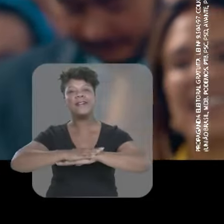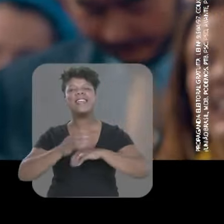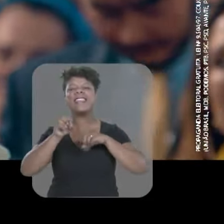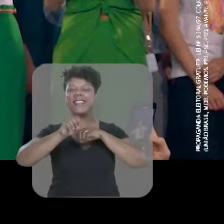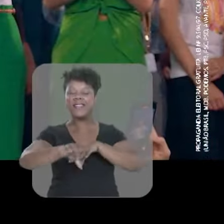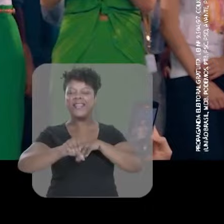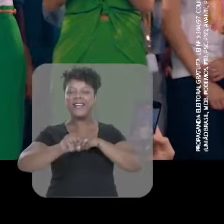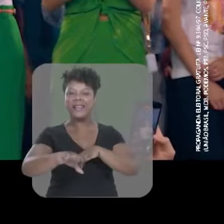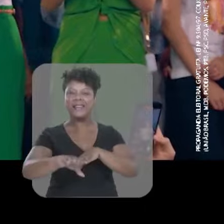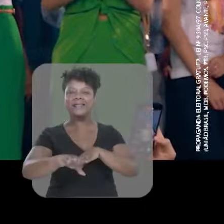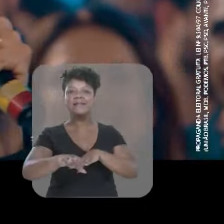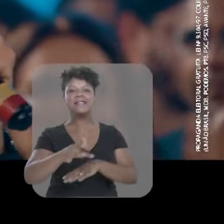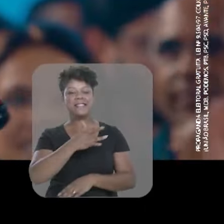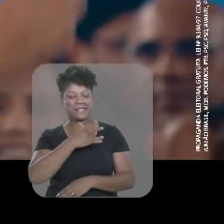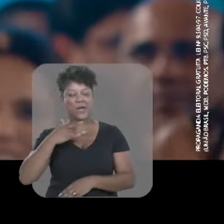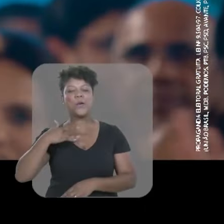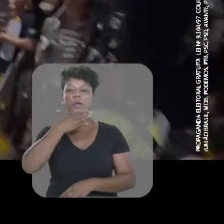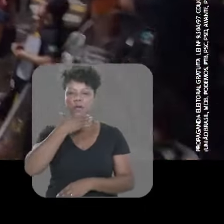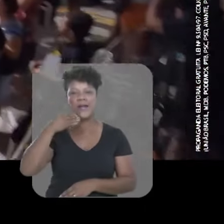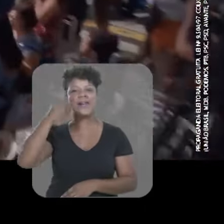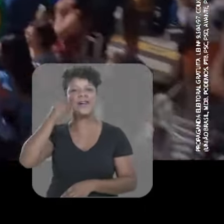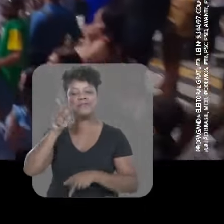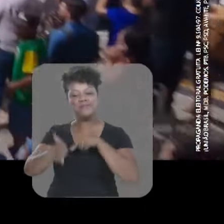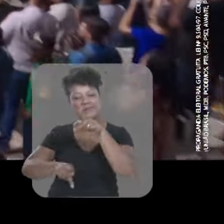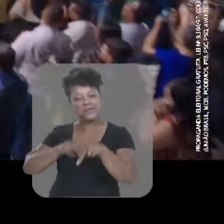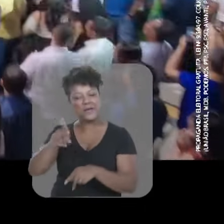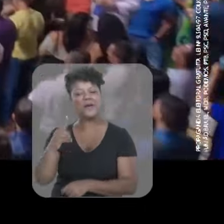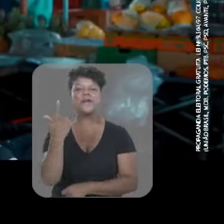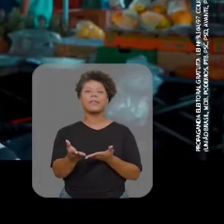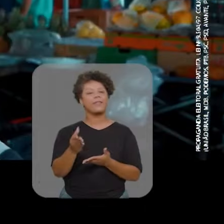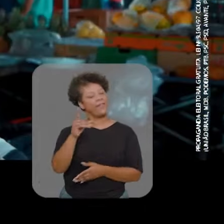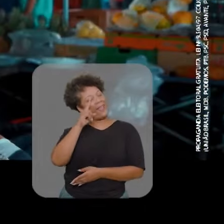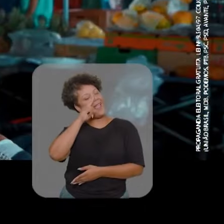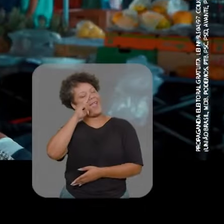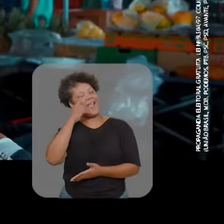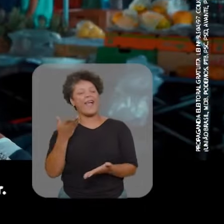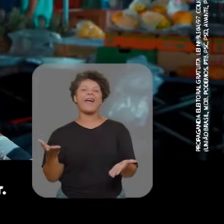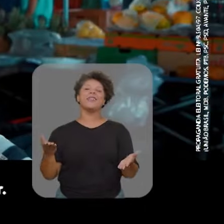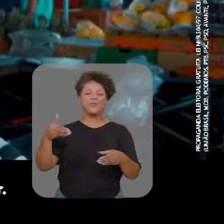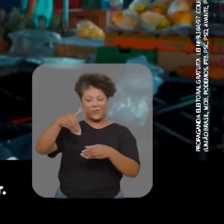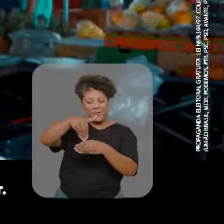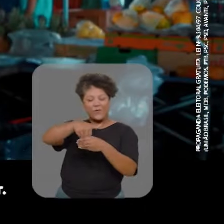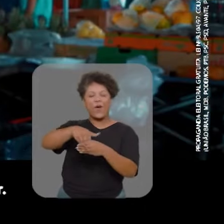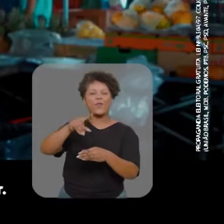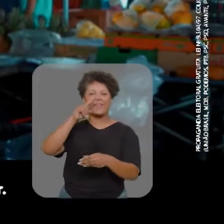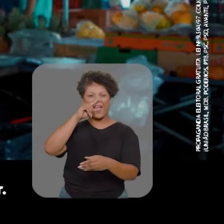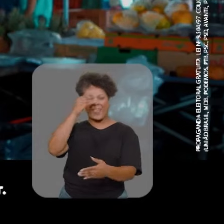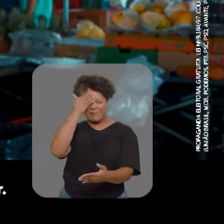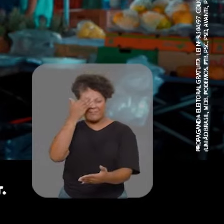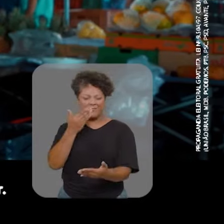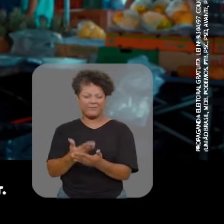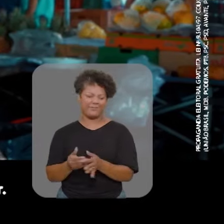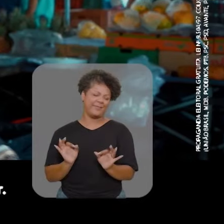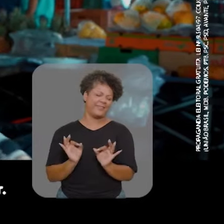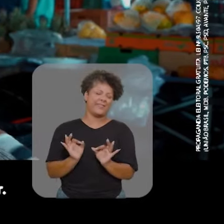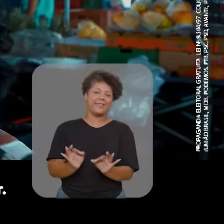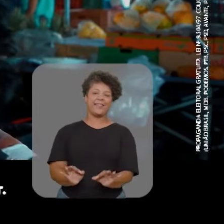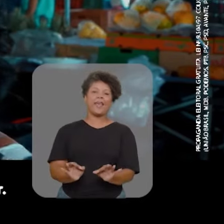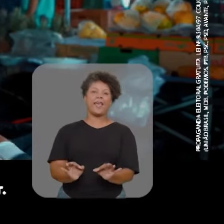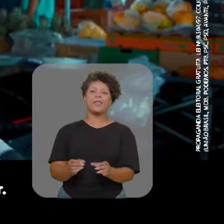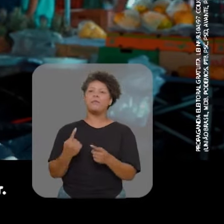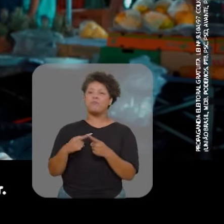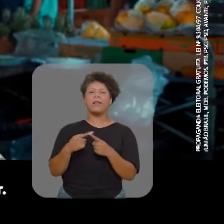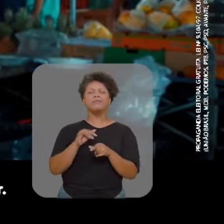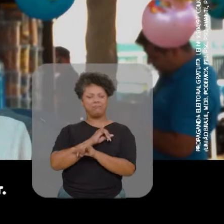educação, é saúde e qualidade pro povo Goiás Caiadão, né? Eu gosto do Caiado, consciente, então eu não tenho